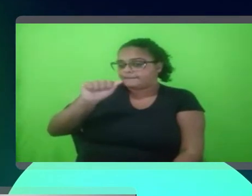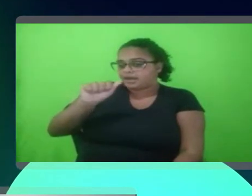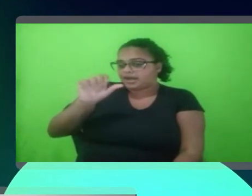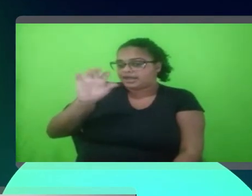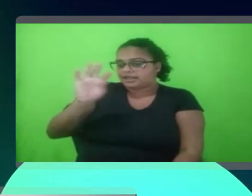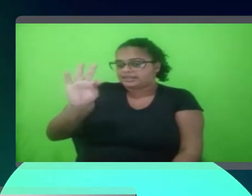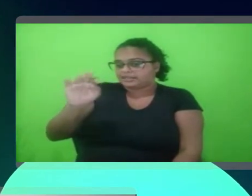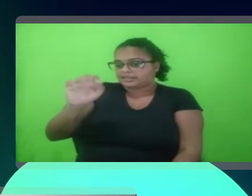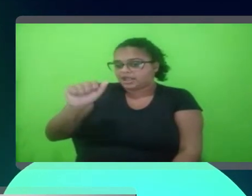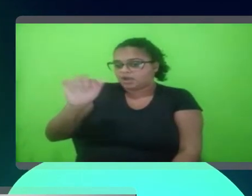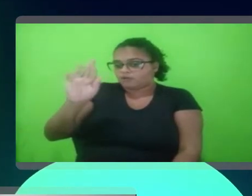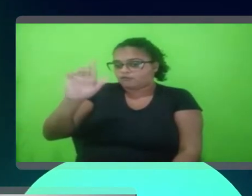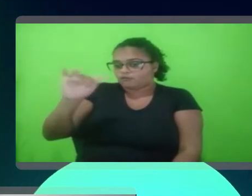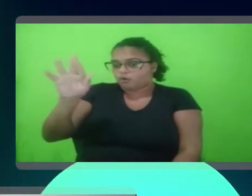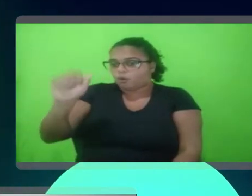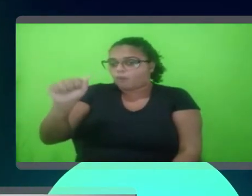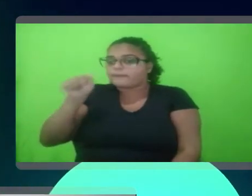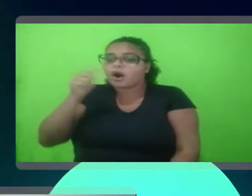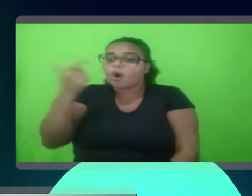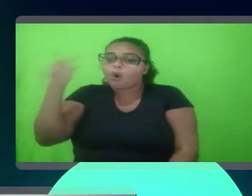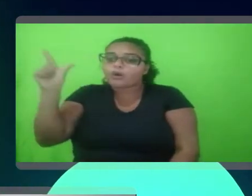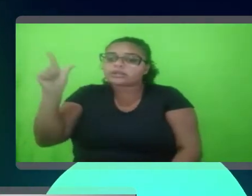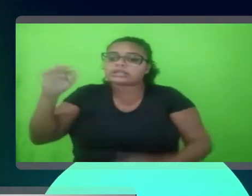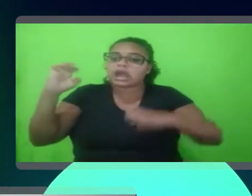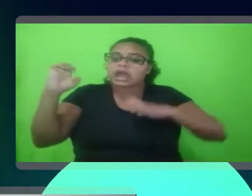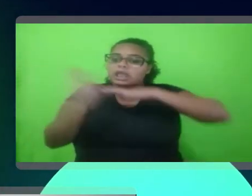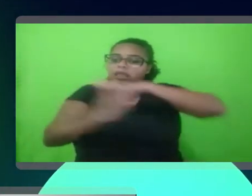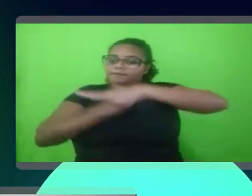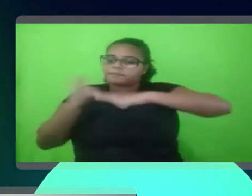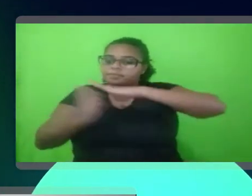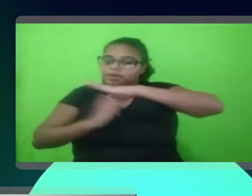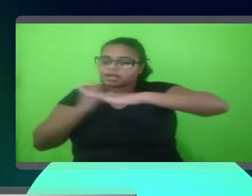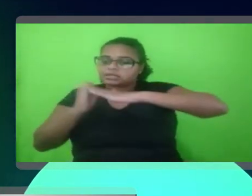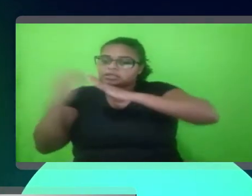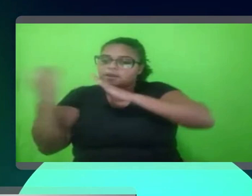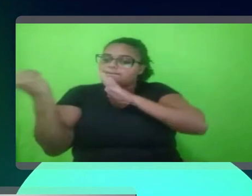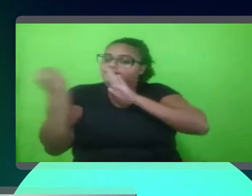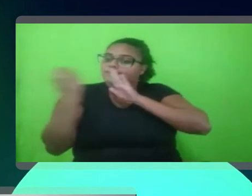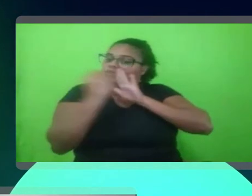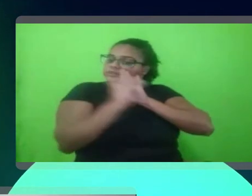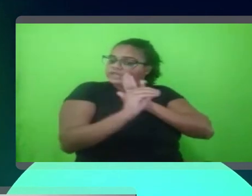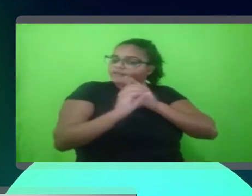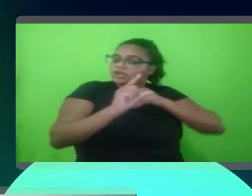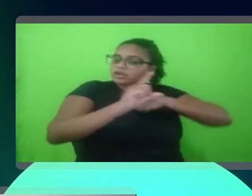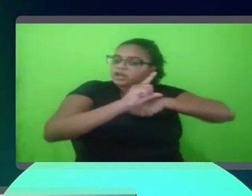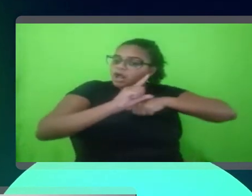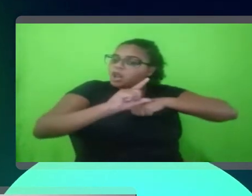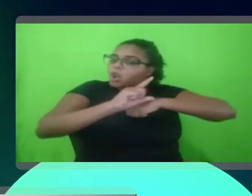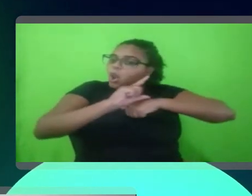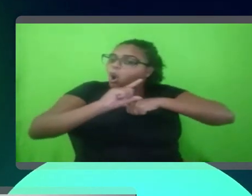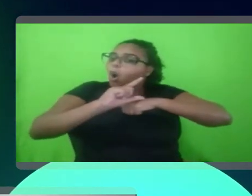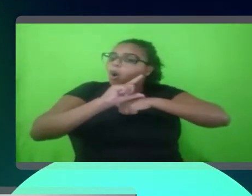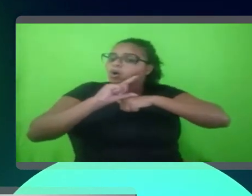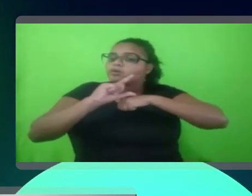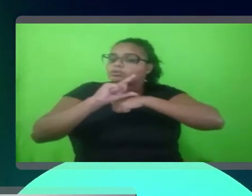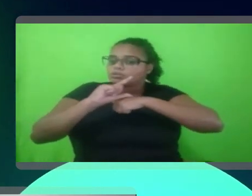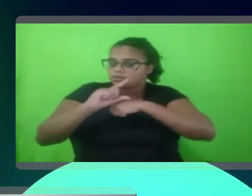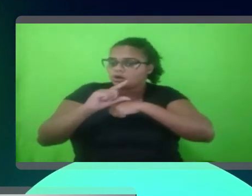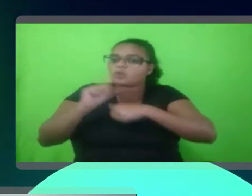onde outras empresas e organizações poderiam colocar as, os, os,